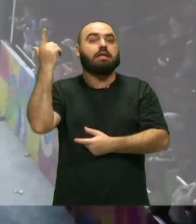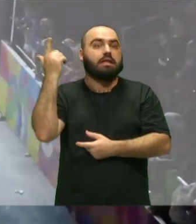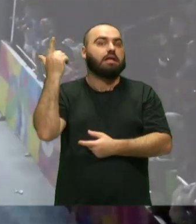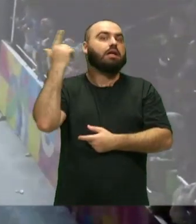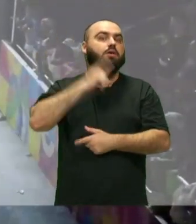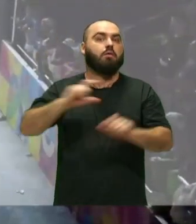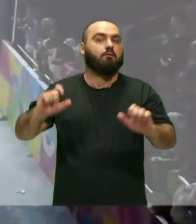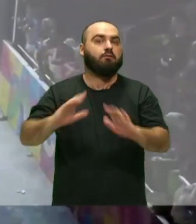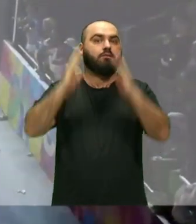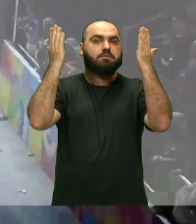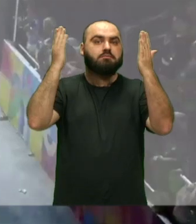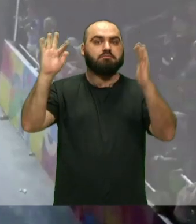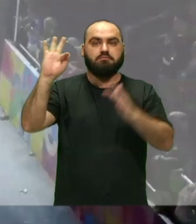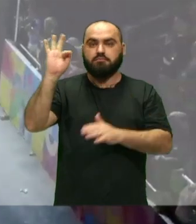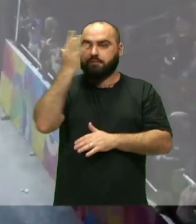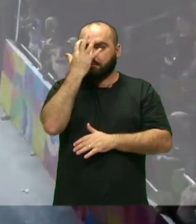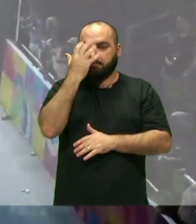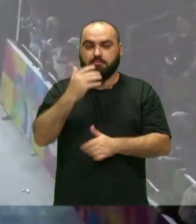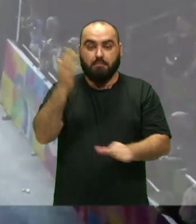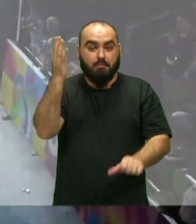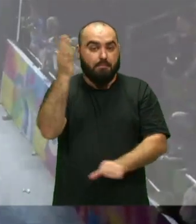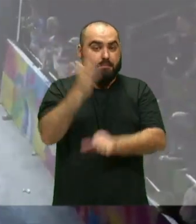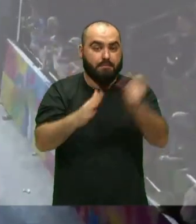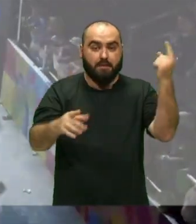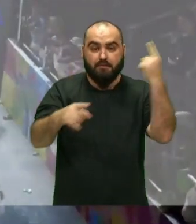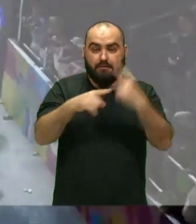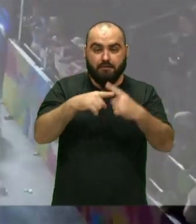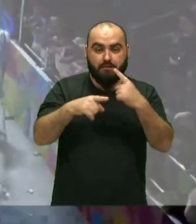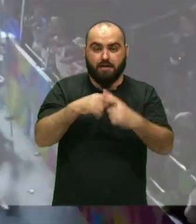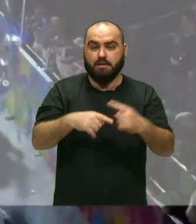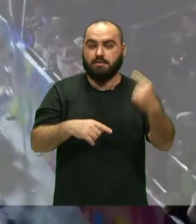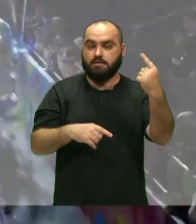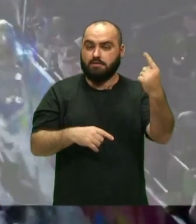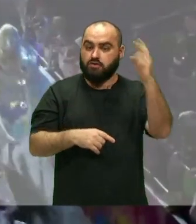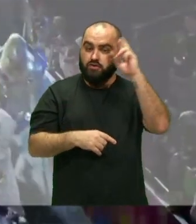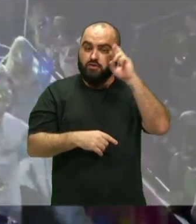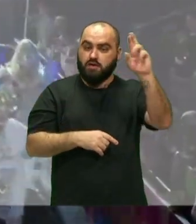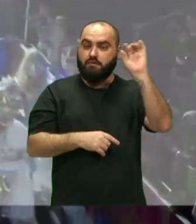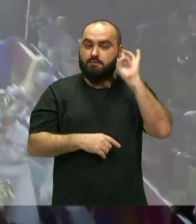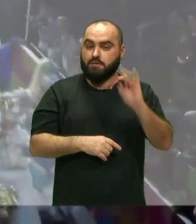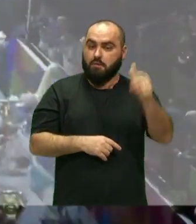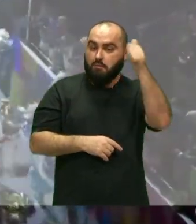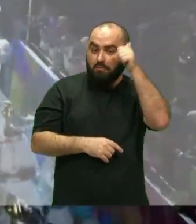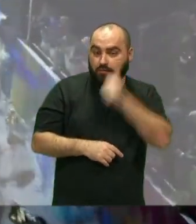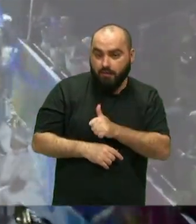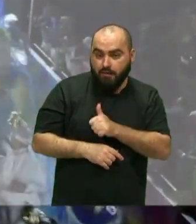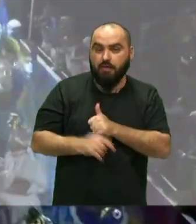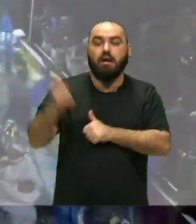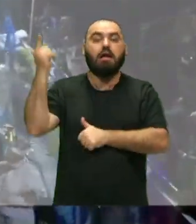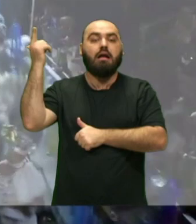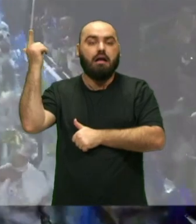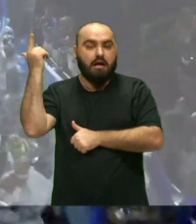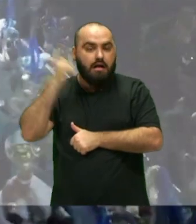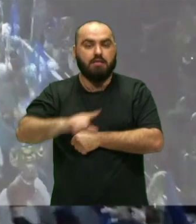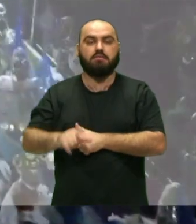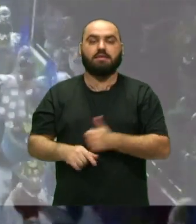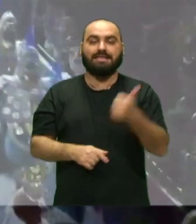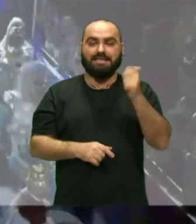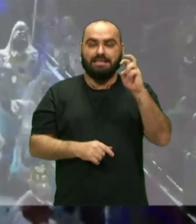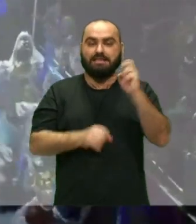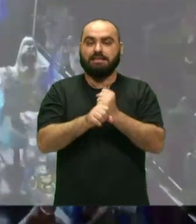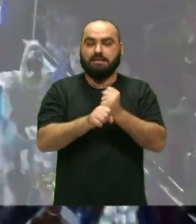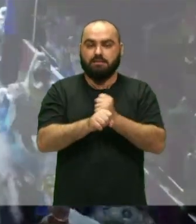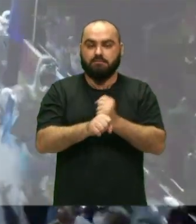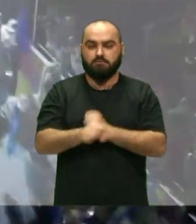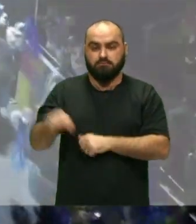carnaval a primeira e única nação regida por uma mulher e a gente ganhou o carnaval depois de 15 anos de luta